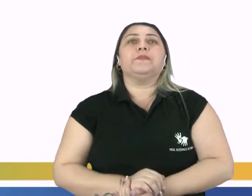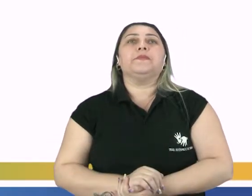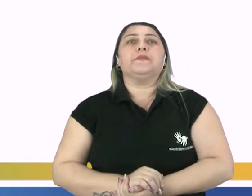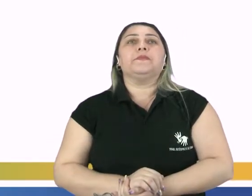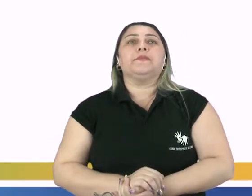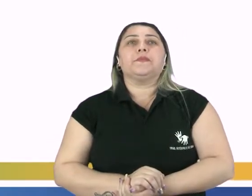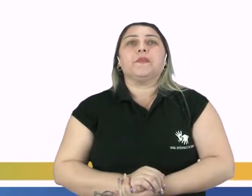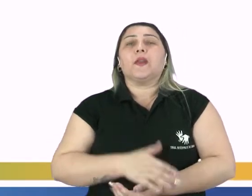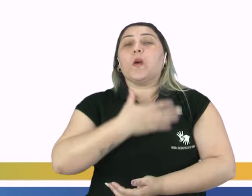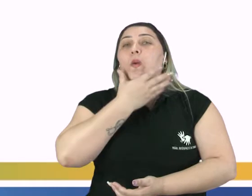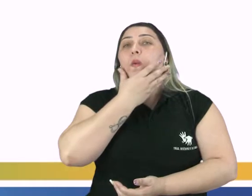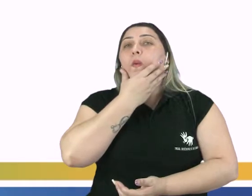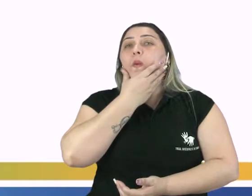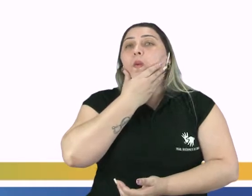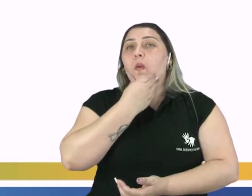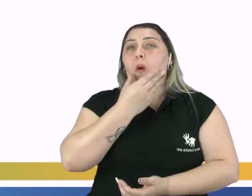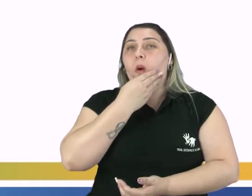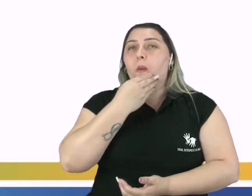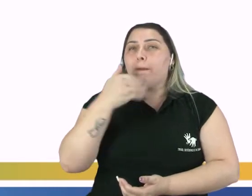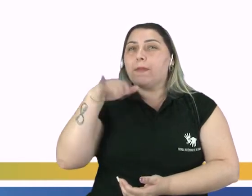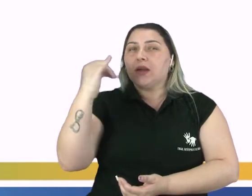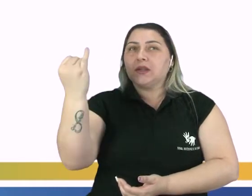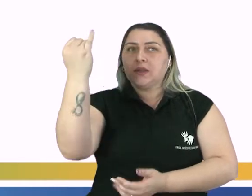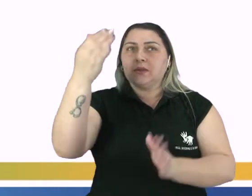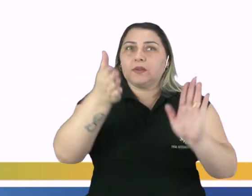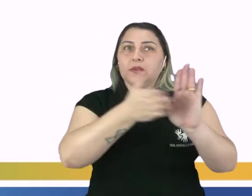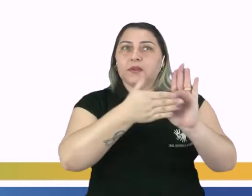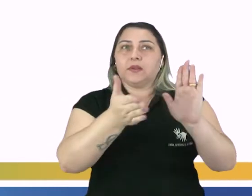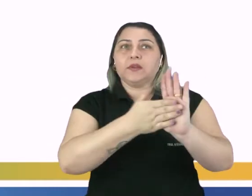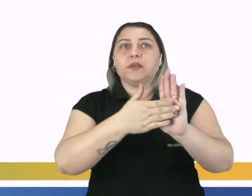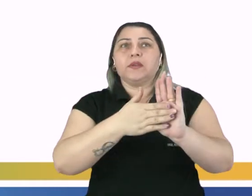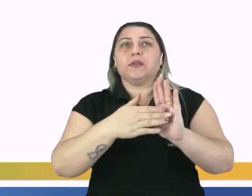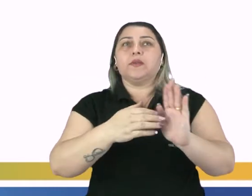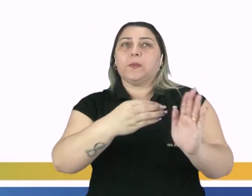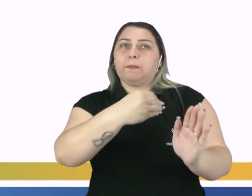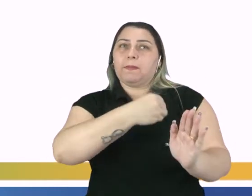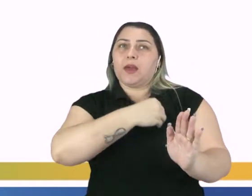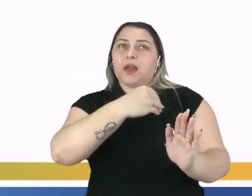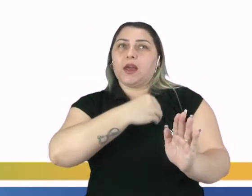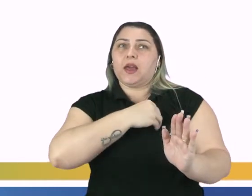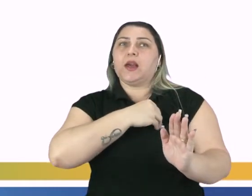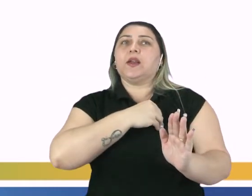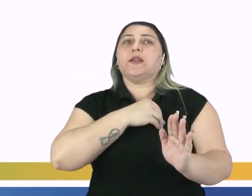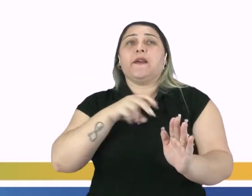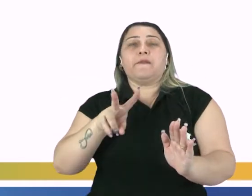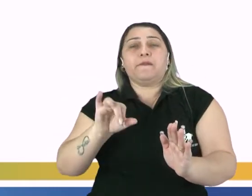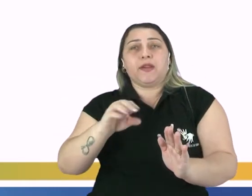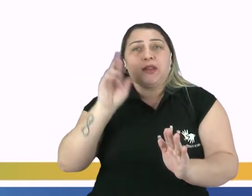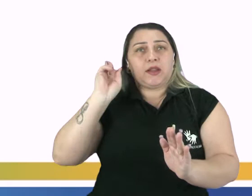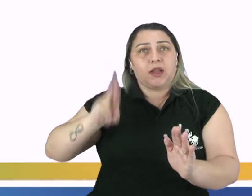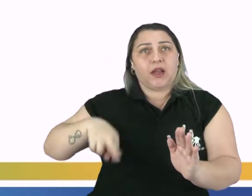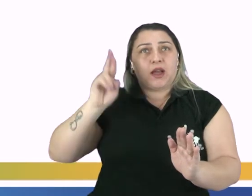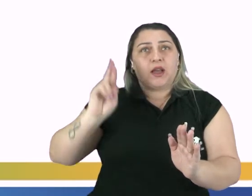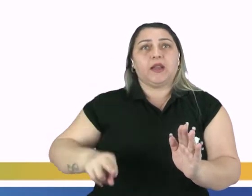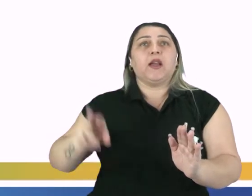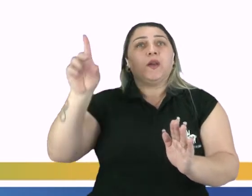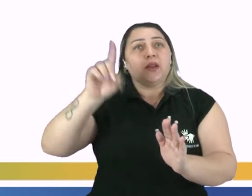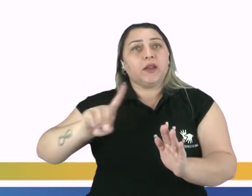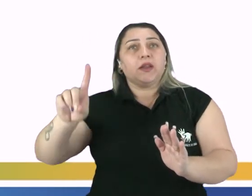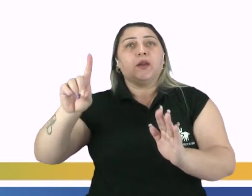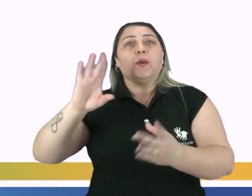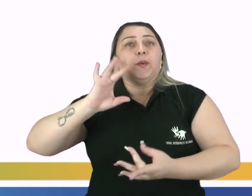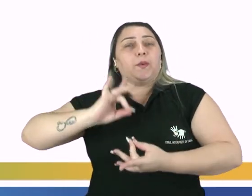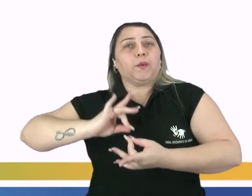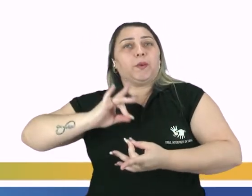O antropocentrismo se pautava mais no carnal, no pecado, no efêmero, na vida e na razão. E o